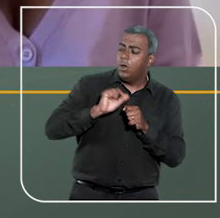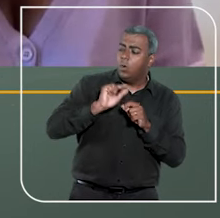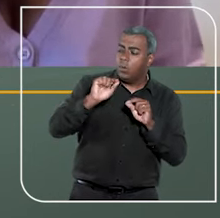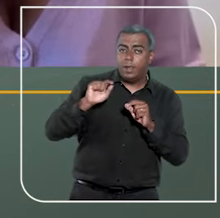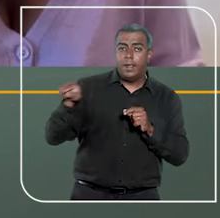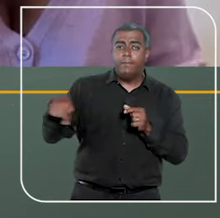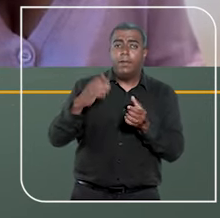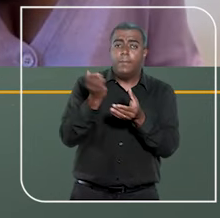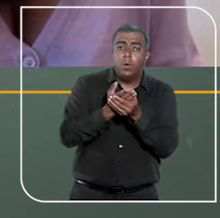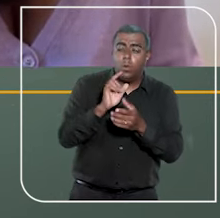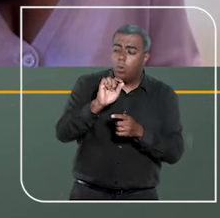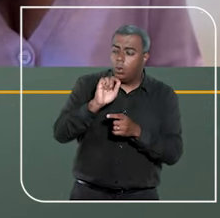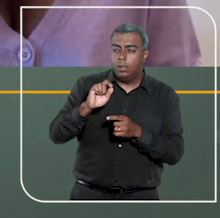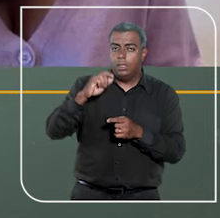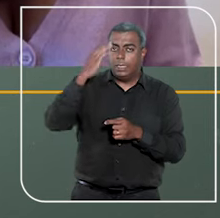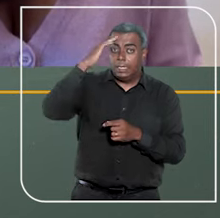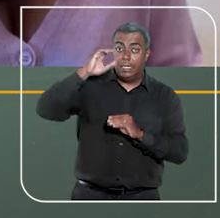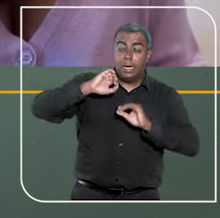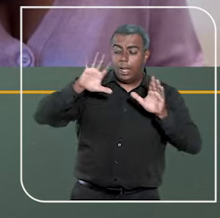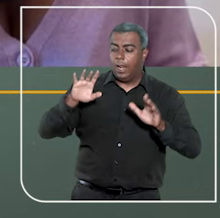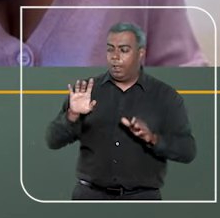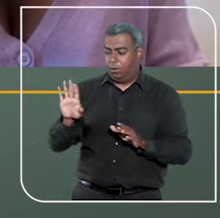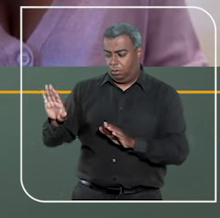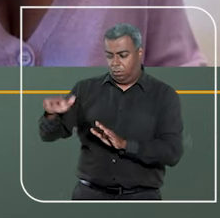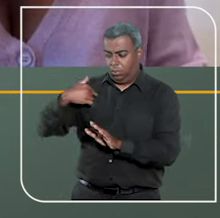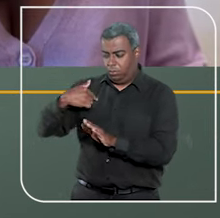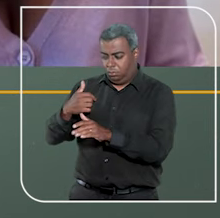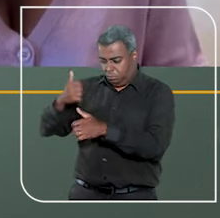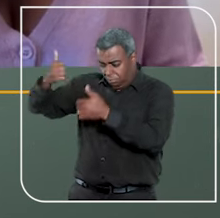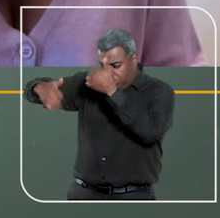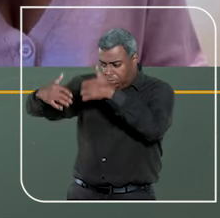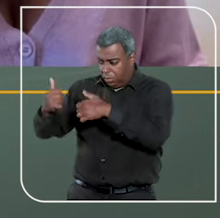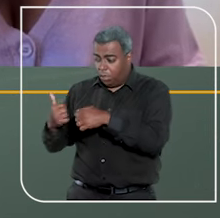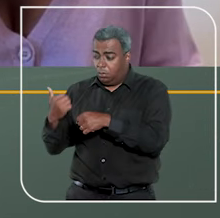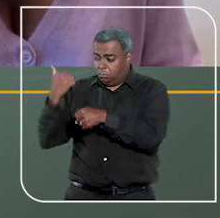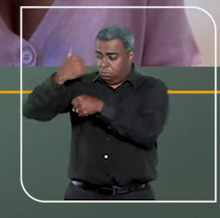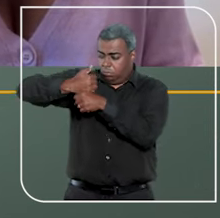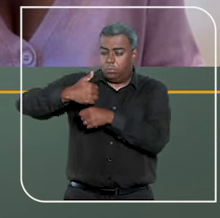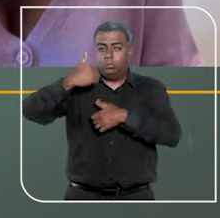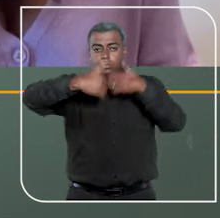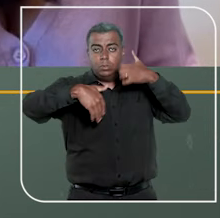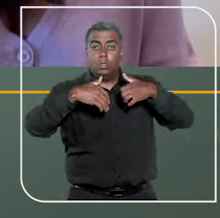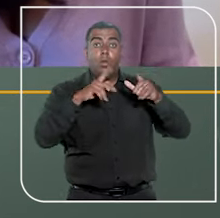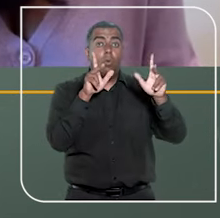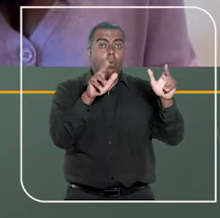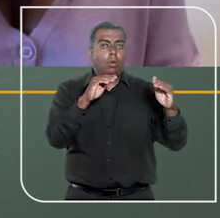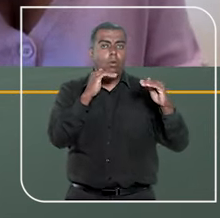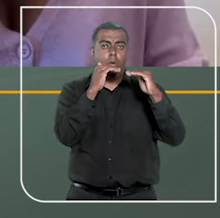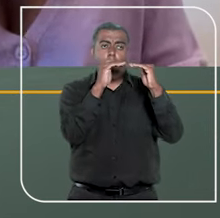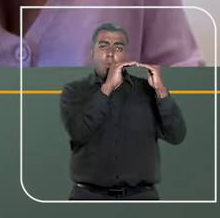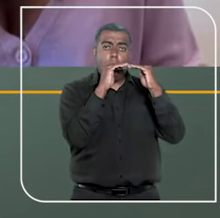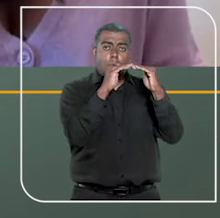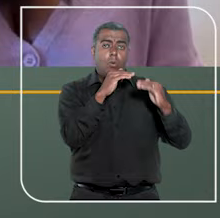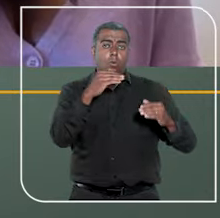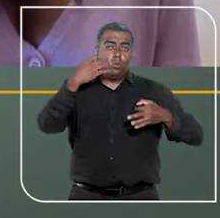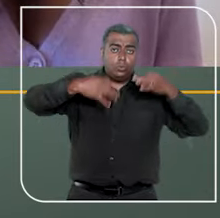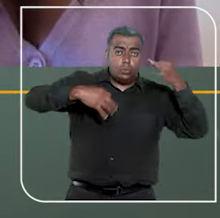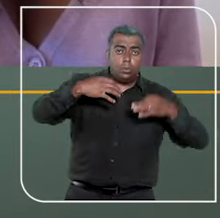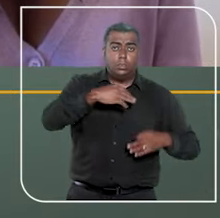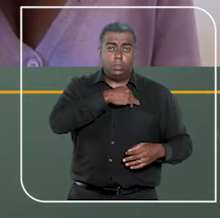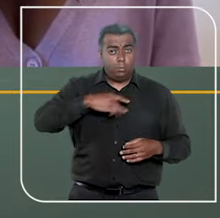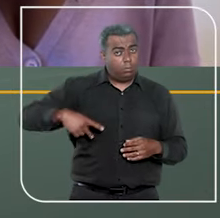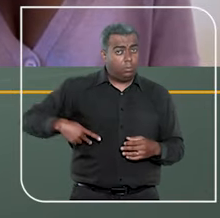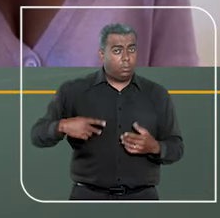justiça para poder pleitear algo e consiga ali falar com ela, estando no mesmo patamar do juiz e do membro do Ministério